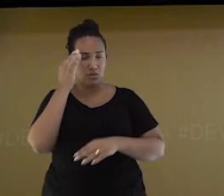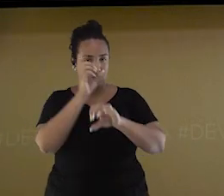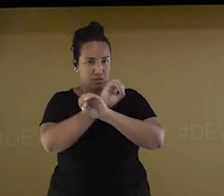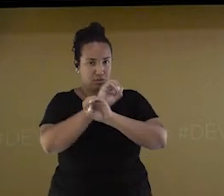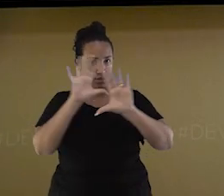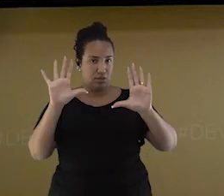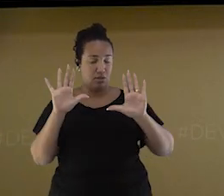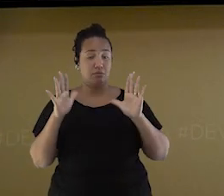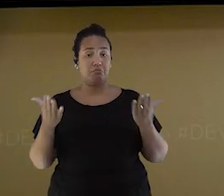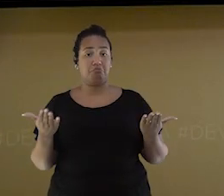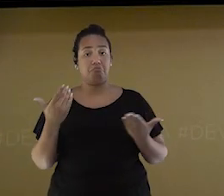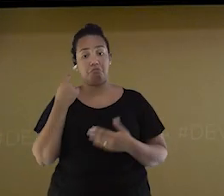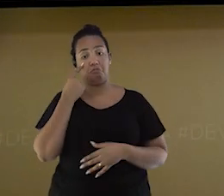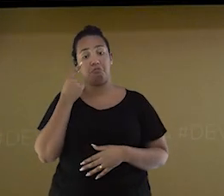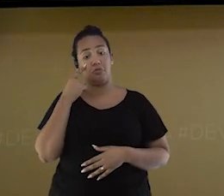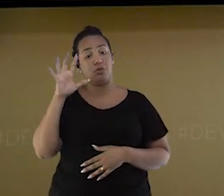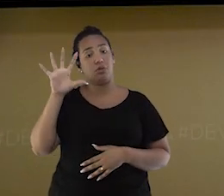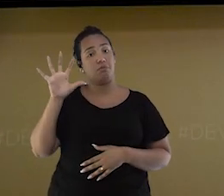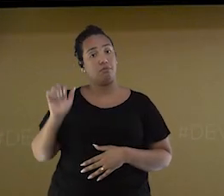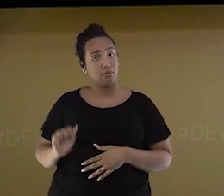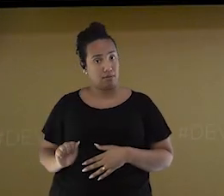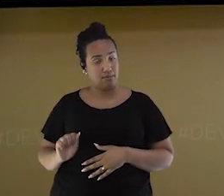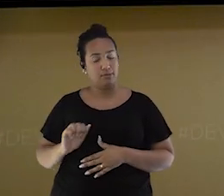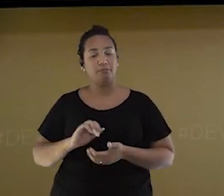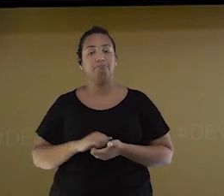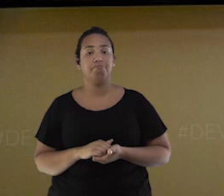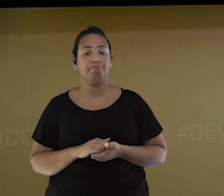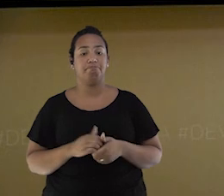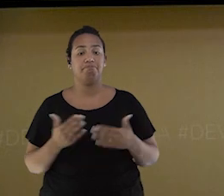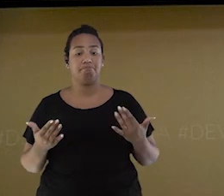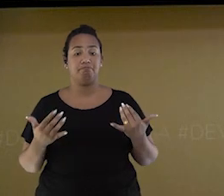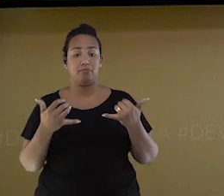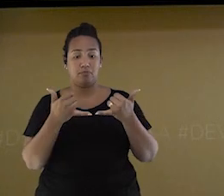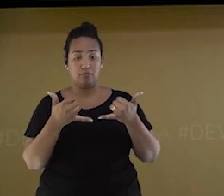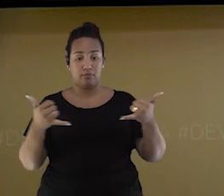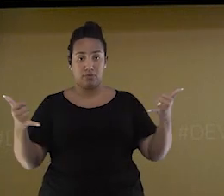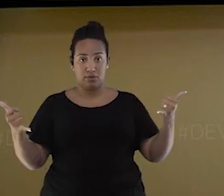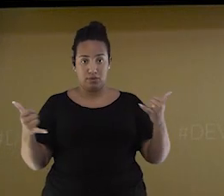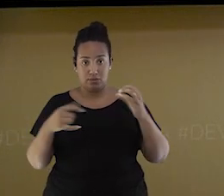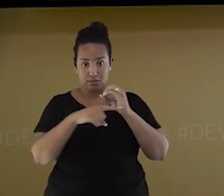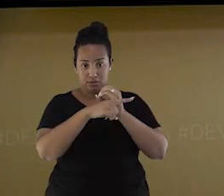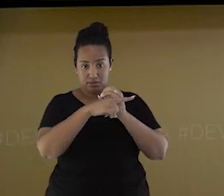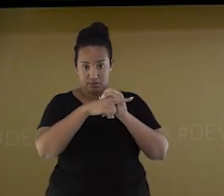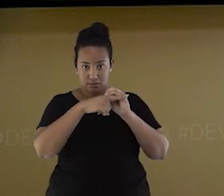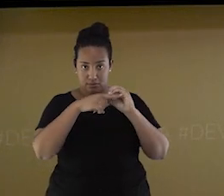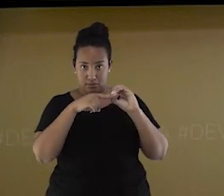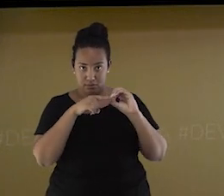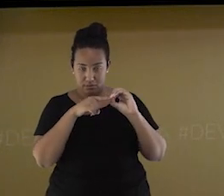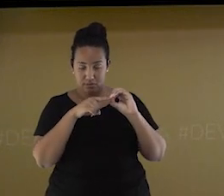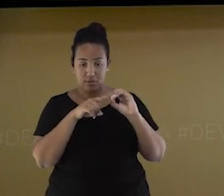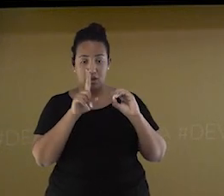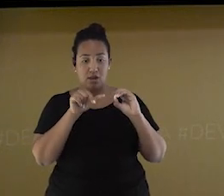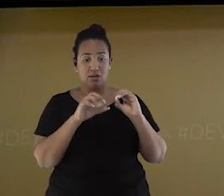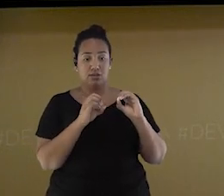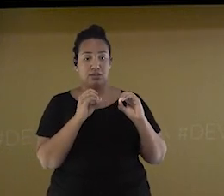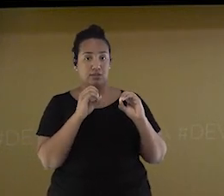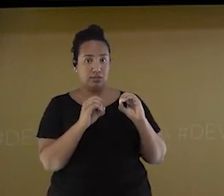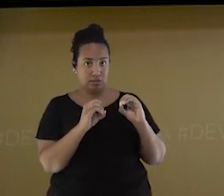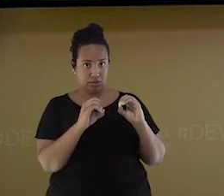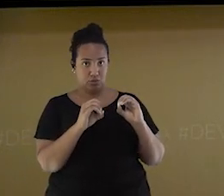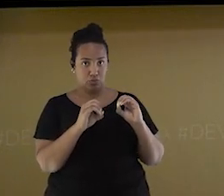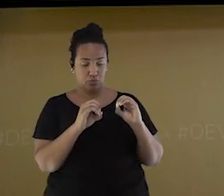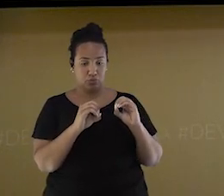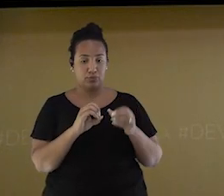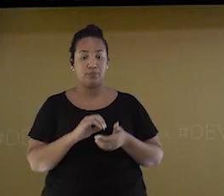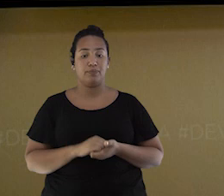esse mapa aqui. A linha do Equador Equador possui a latitude zero, aqui em vermelho, e aumenta a